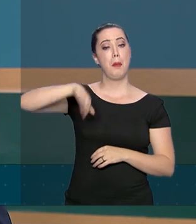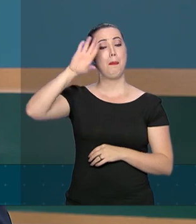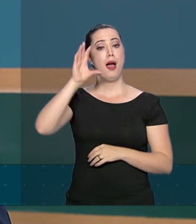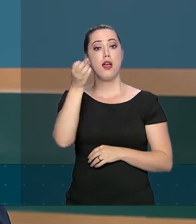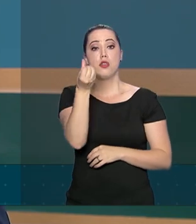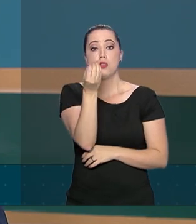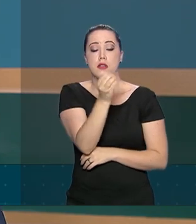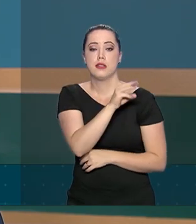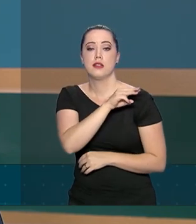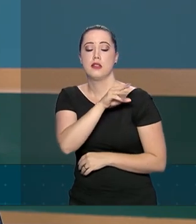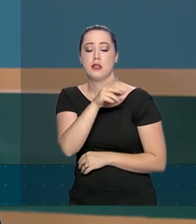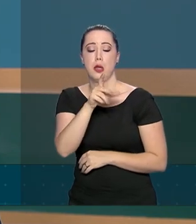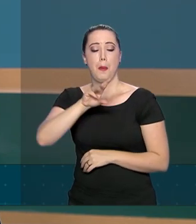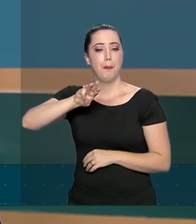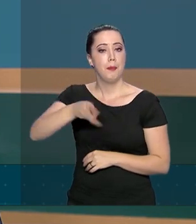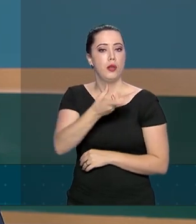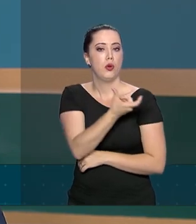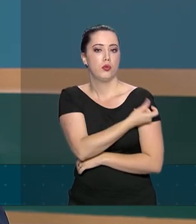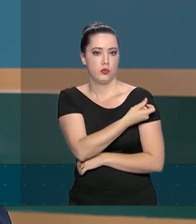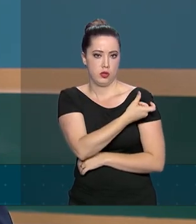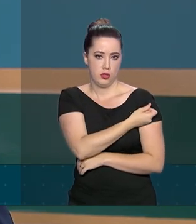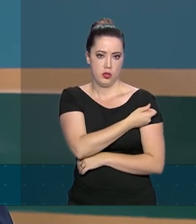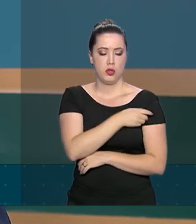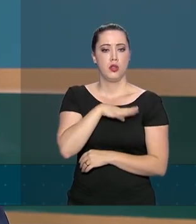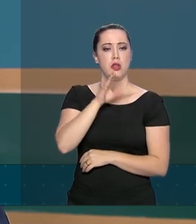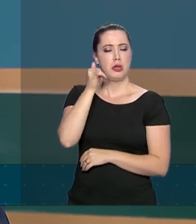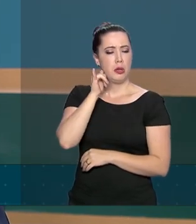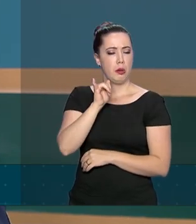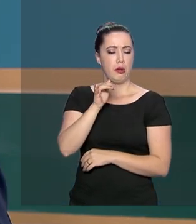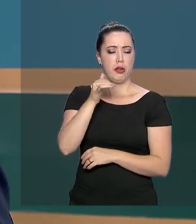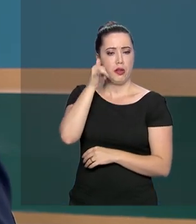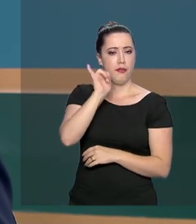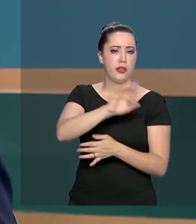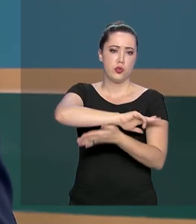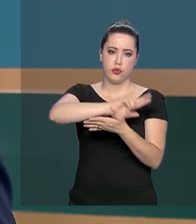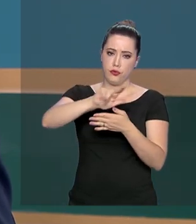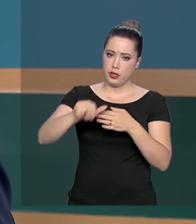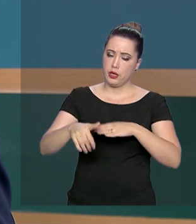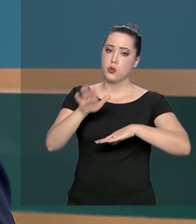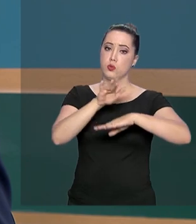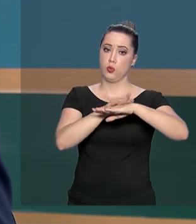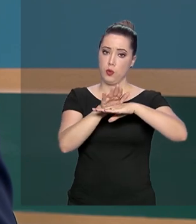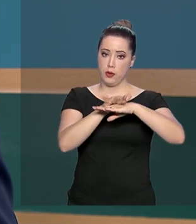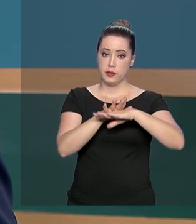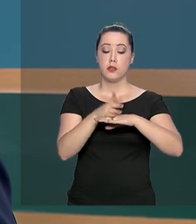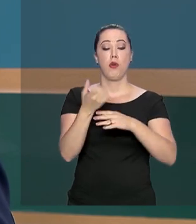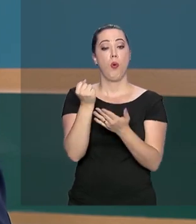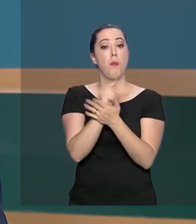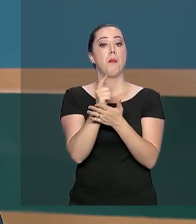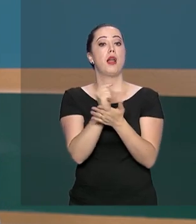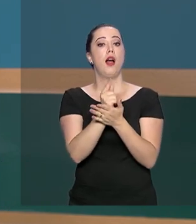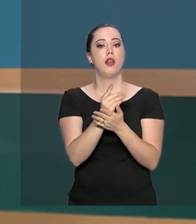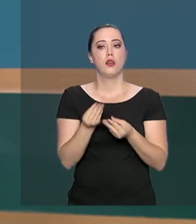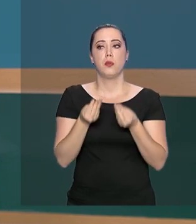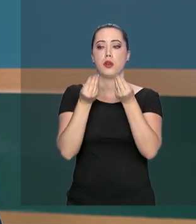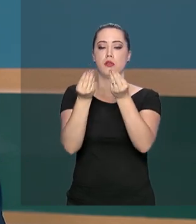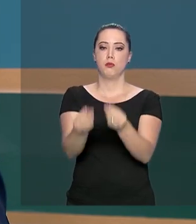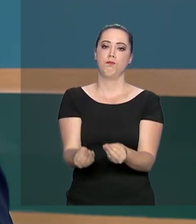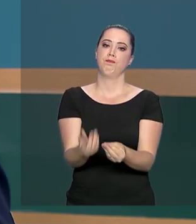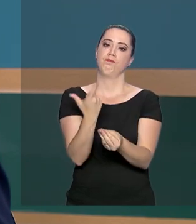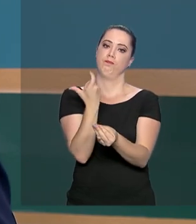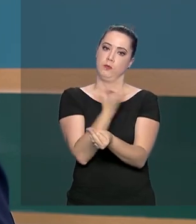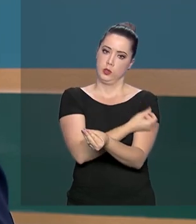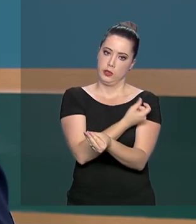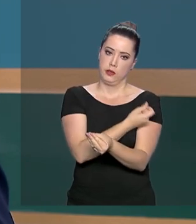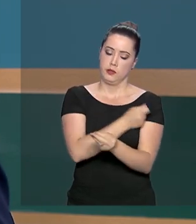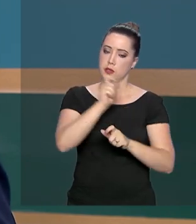doses da tríplice viral, que protege contra sarampo, rubelo e cachumba, foram adquiridas para abastecer os postos. O